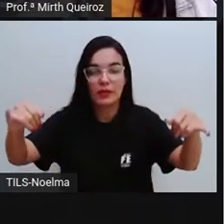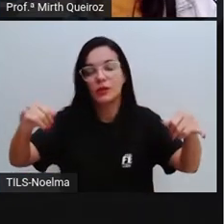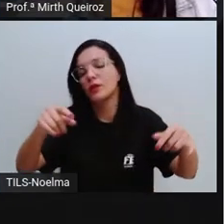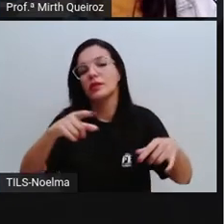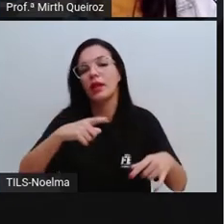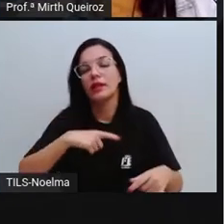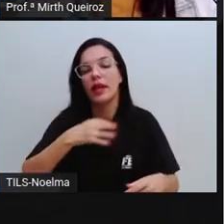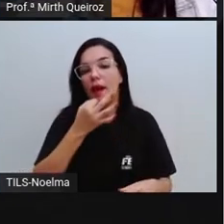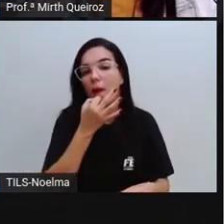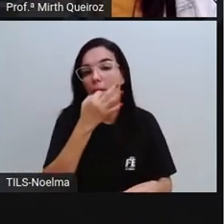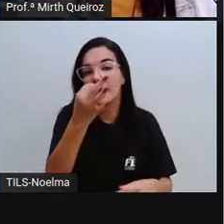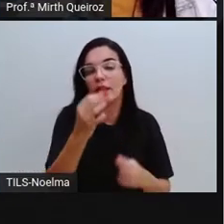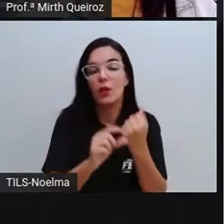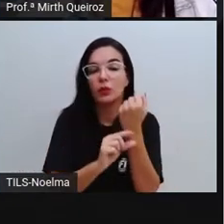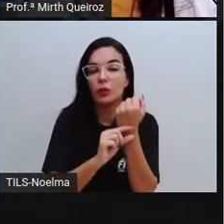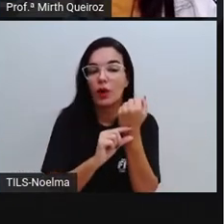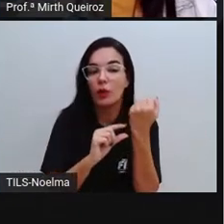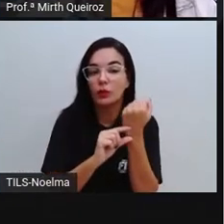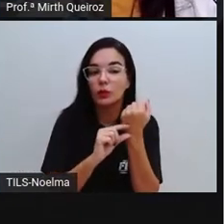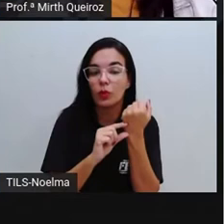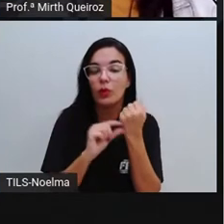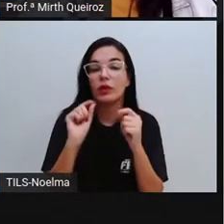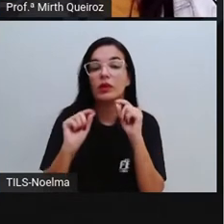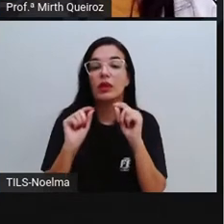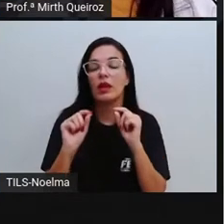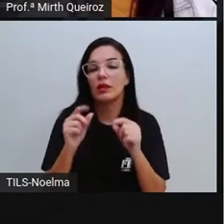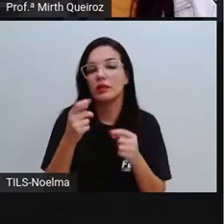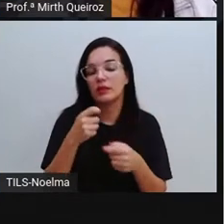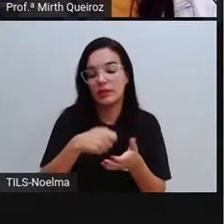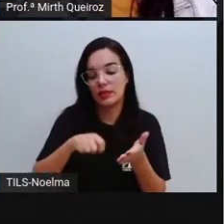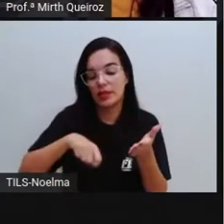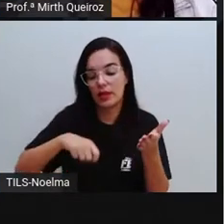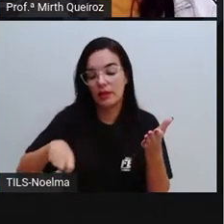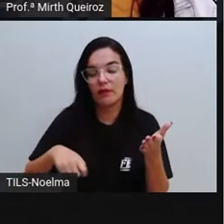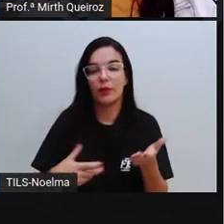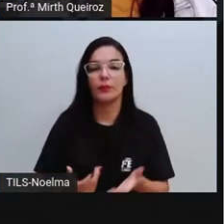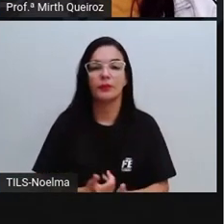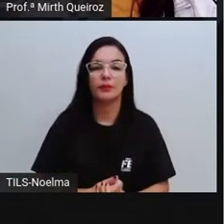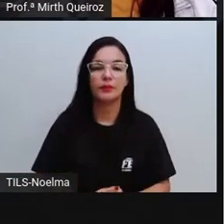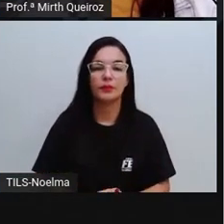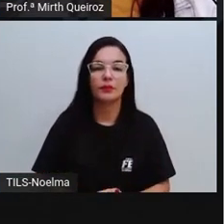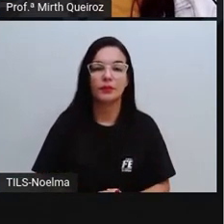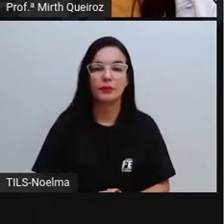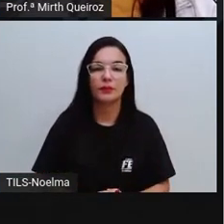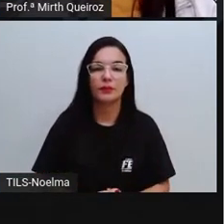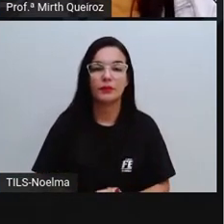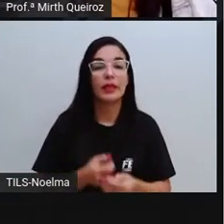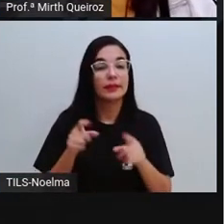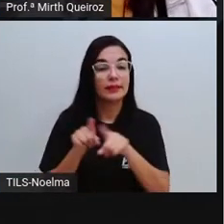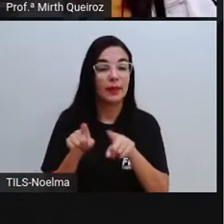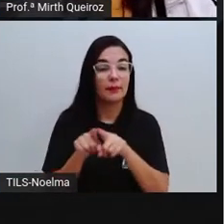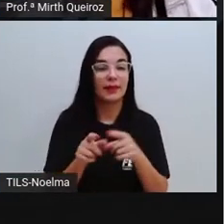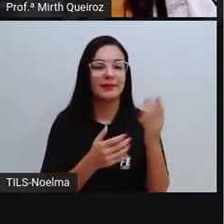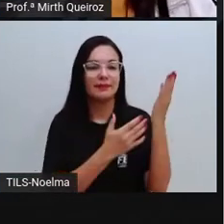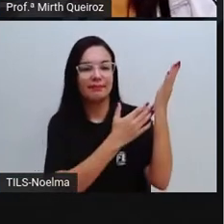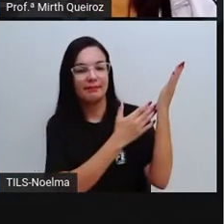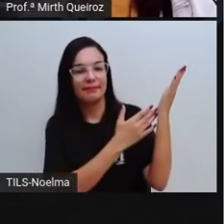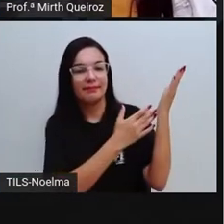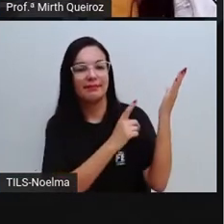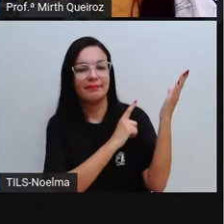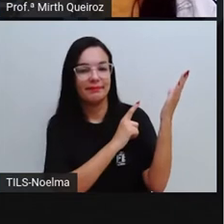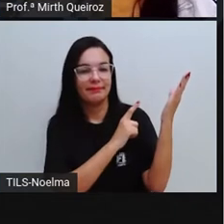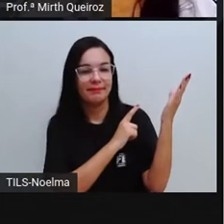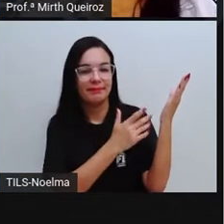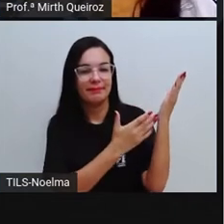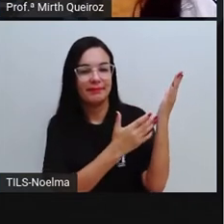autor, né? Que é quem escreveu aí essa reportagem. No jornal, nós